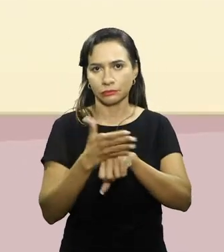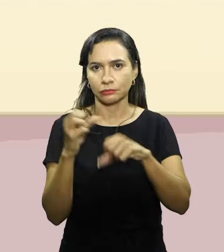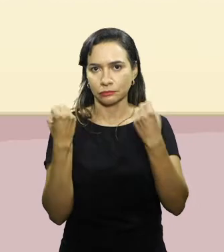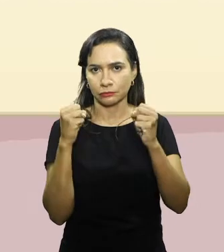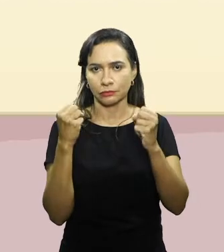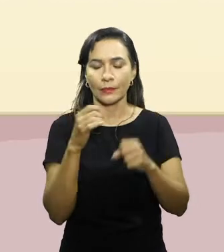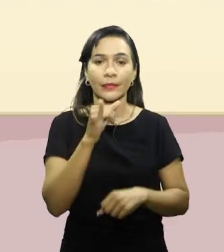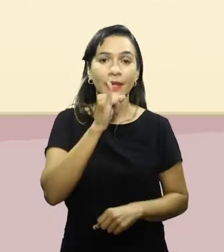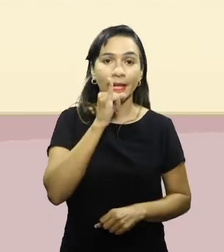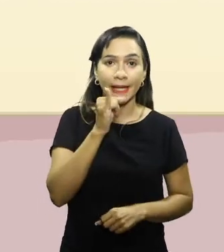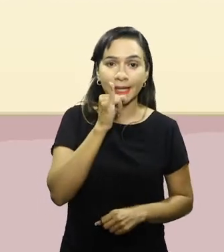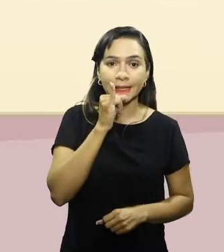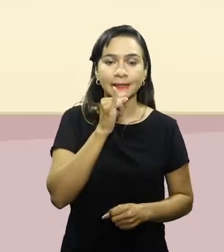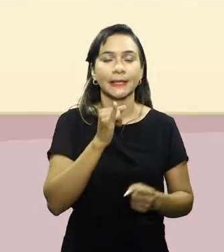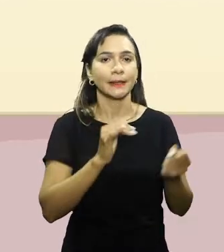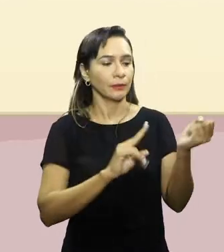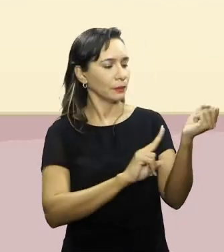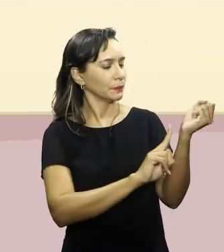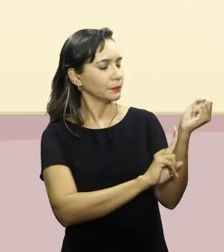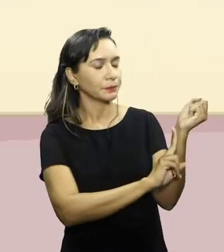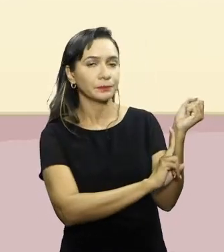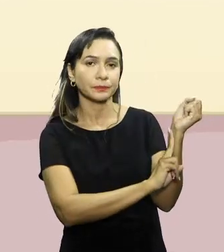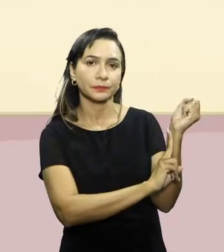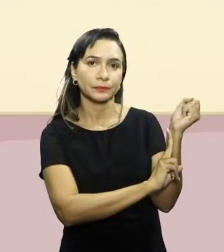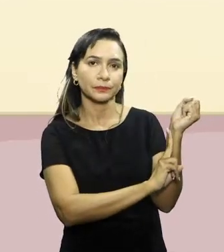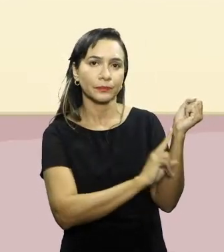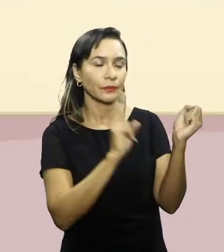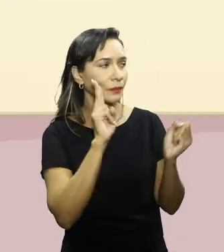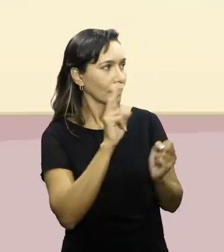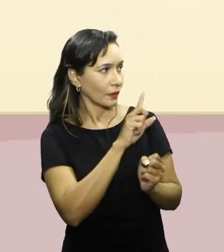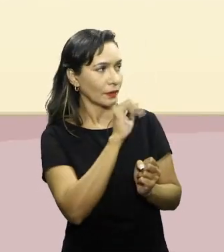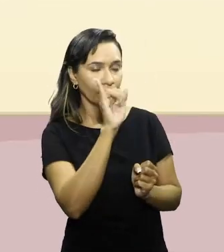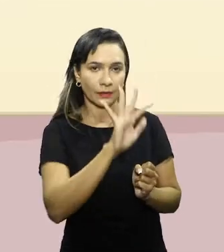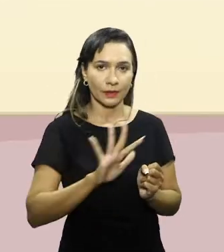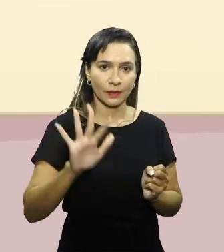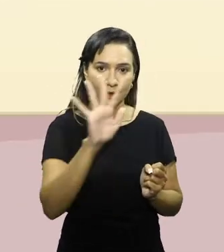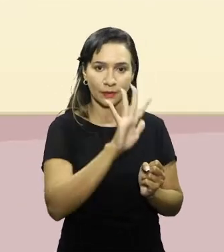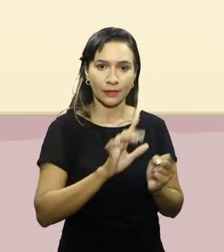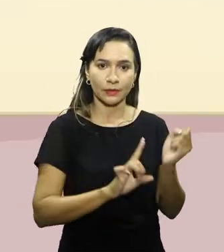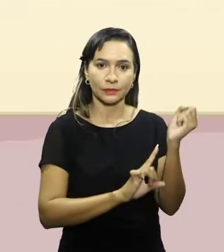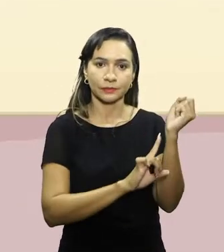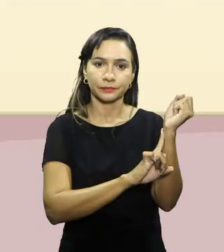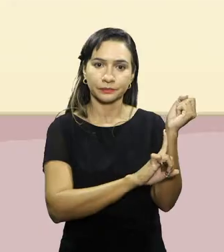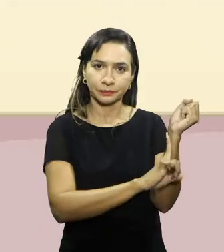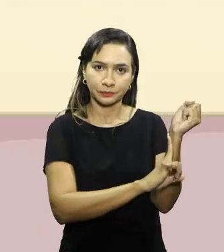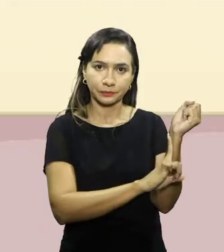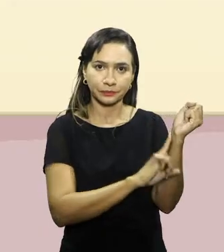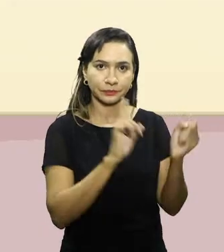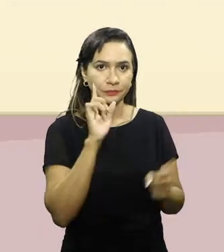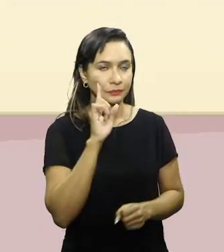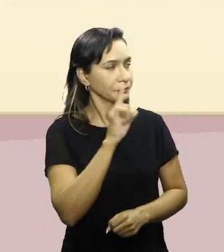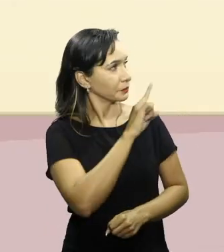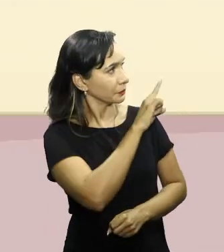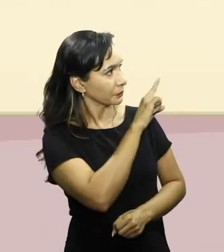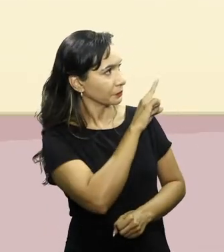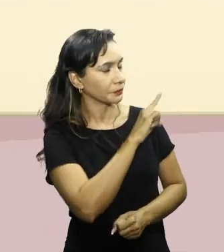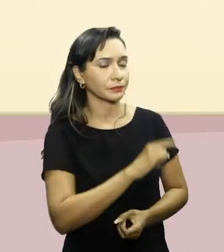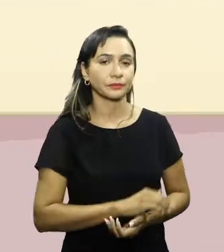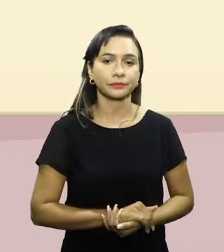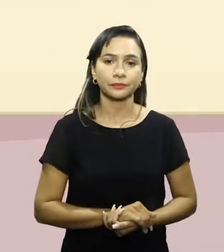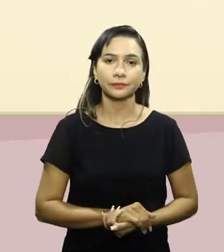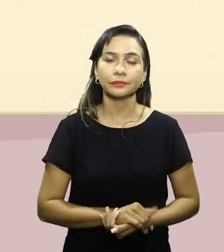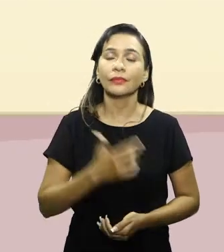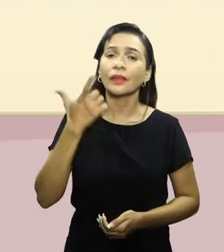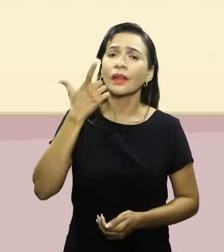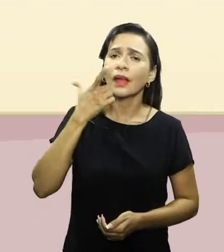que é um exemplo do método da palpação, onde posicionamos o dedo indicador e médio em certas partes do corpo, certo? Para